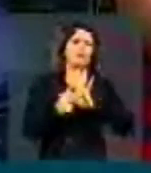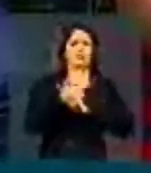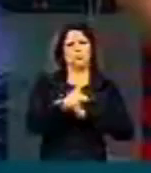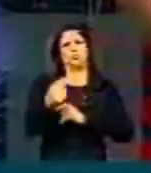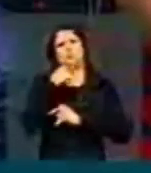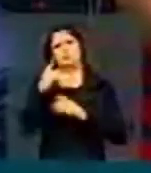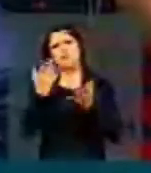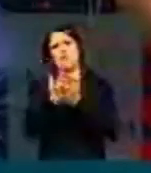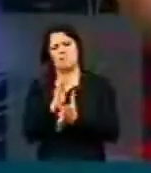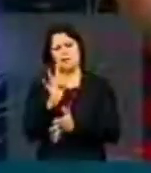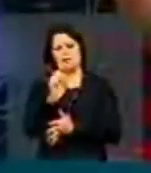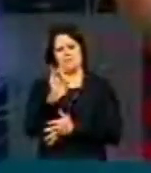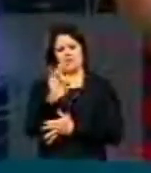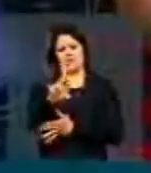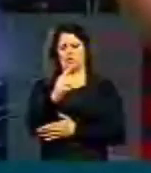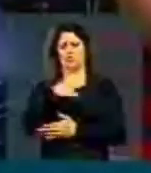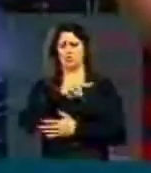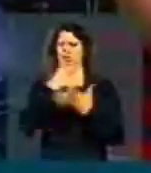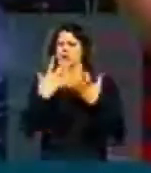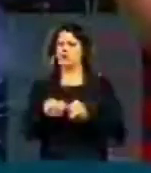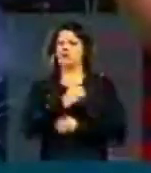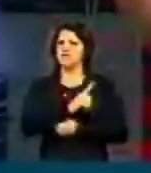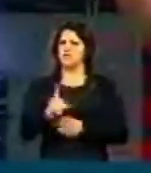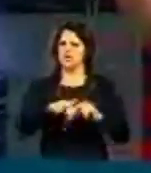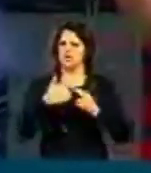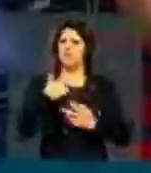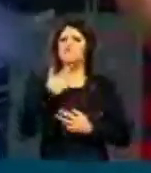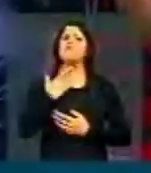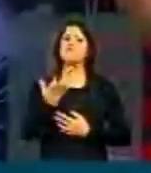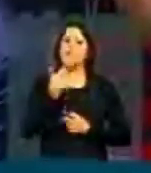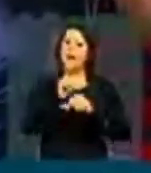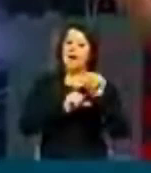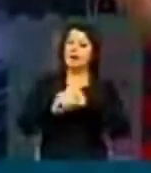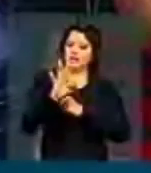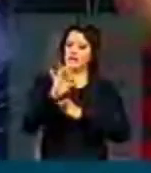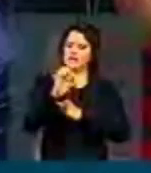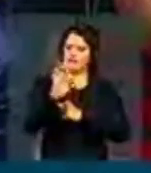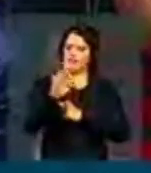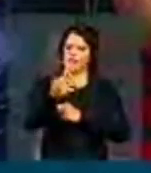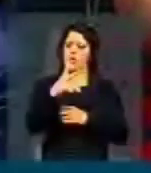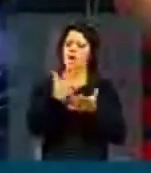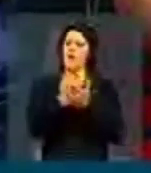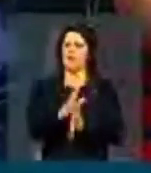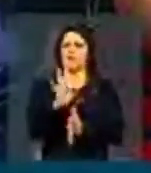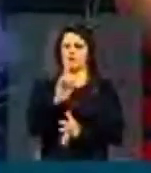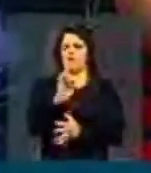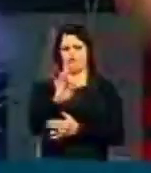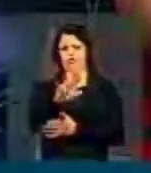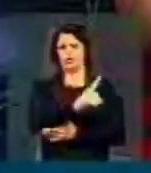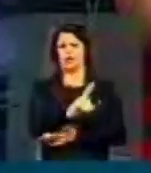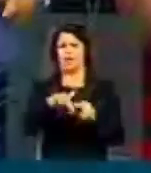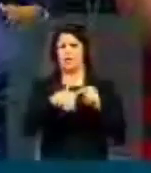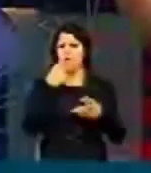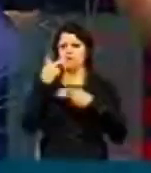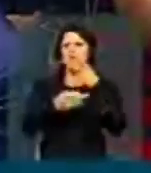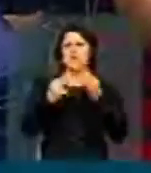acabar com o fator, nós não aceitamos essa colocação. Nós queremos alterar o fator, não acabar com o fator. Mas tem gente que joga